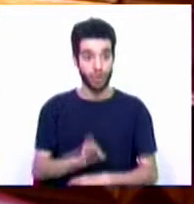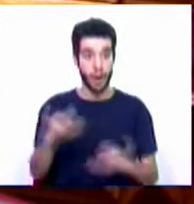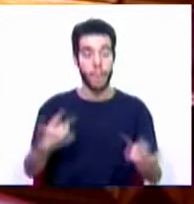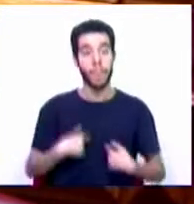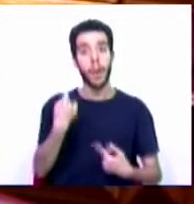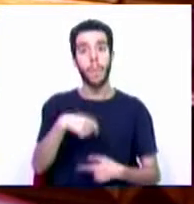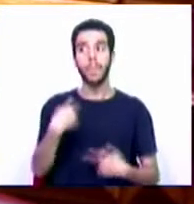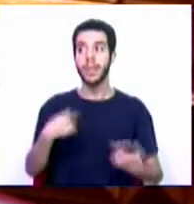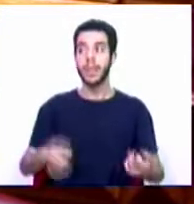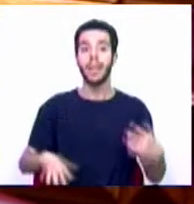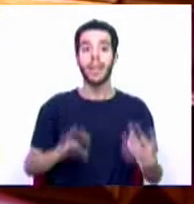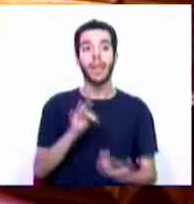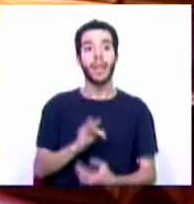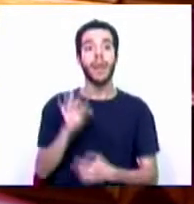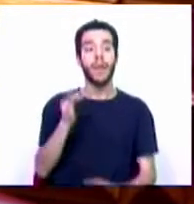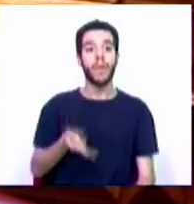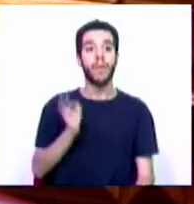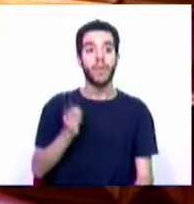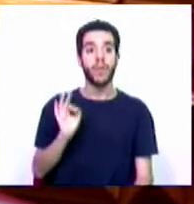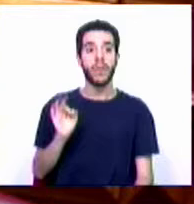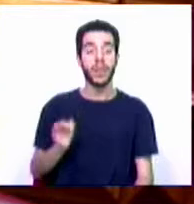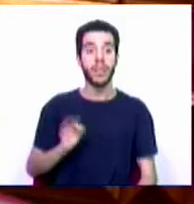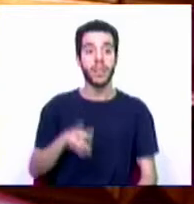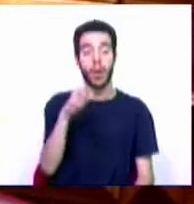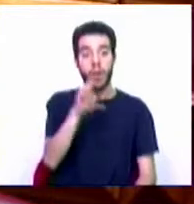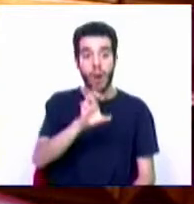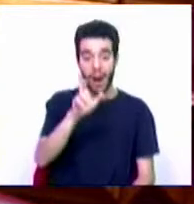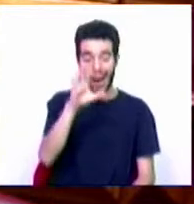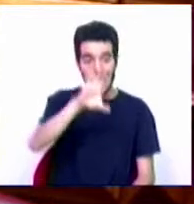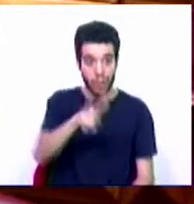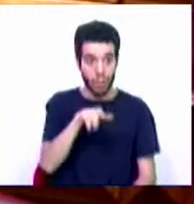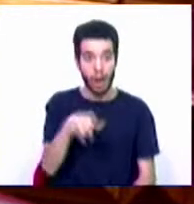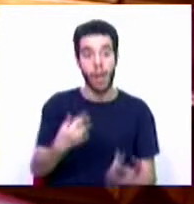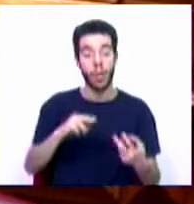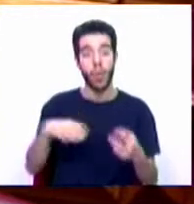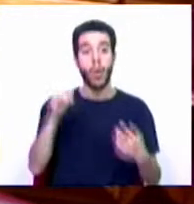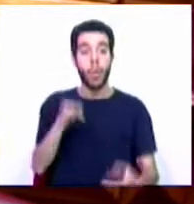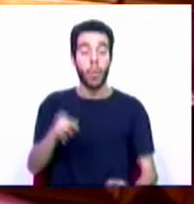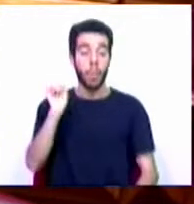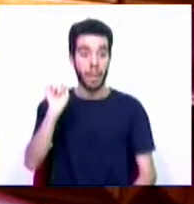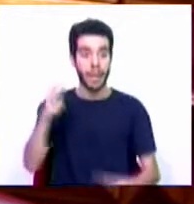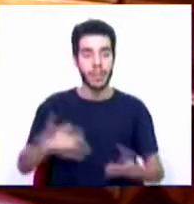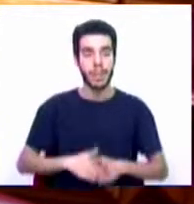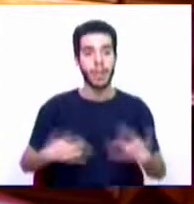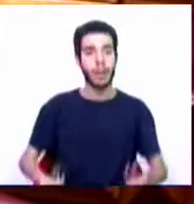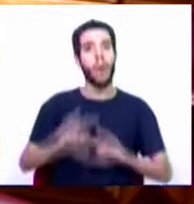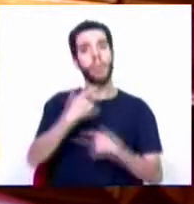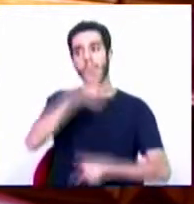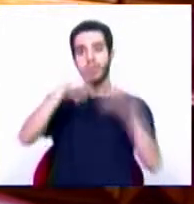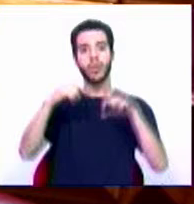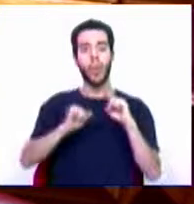Presidente da Federação Regional do Oeste do Partido Socialista. No exercício de uma cidadania ativa,